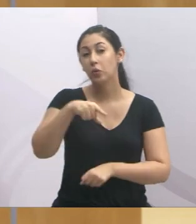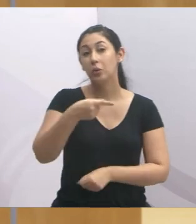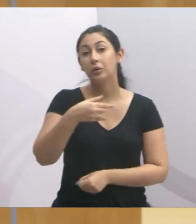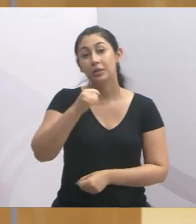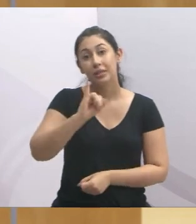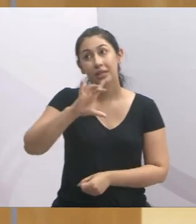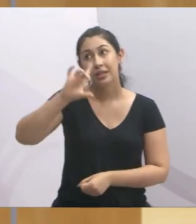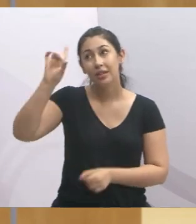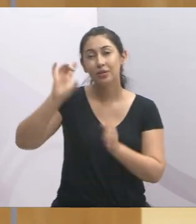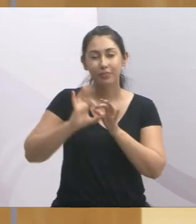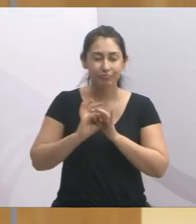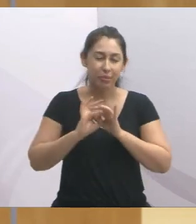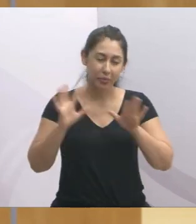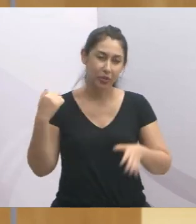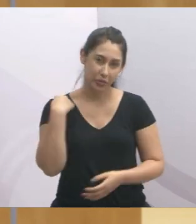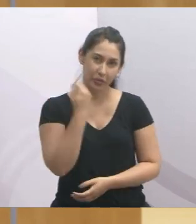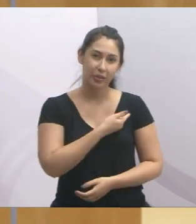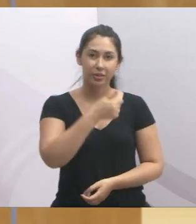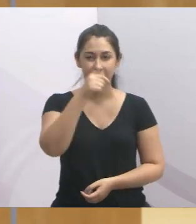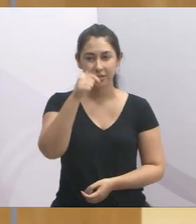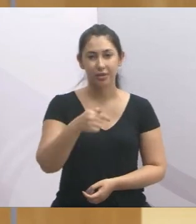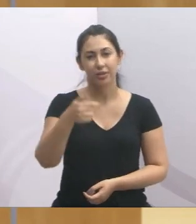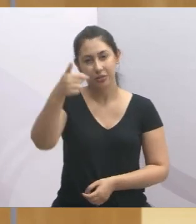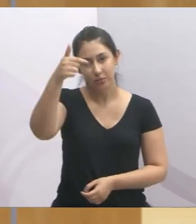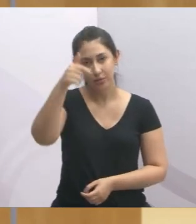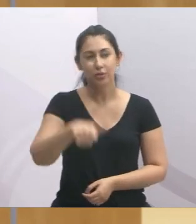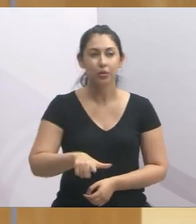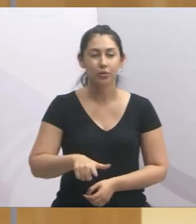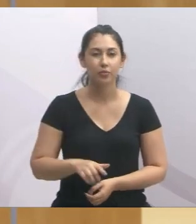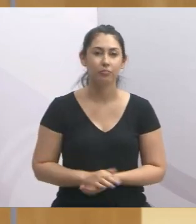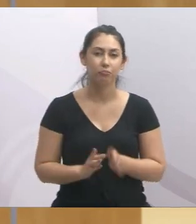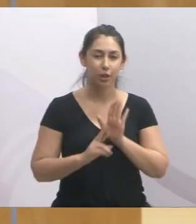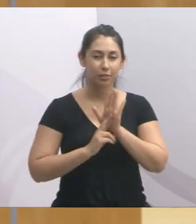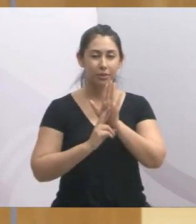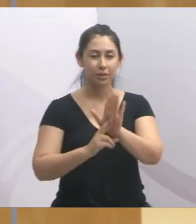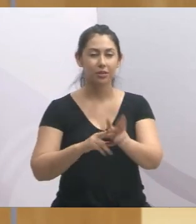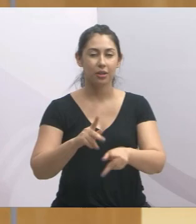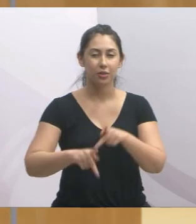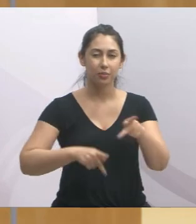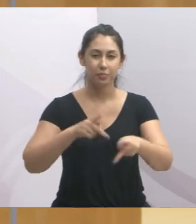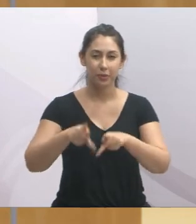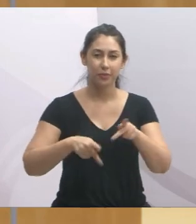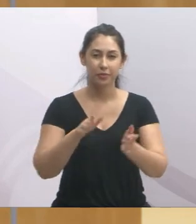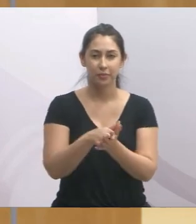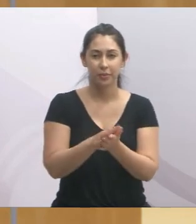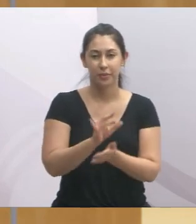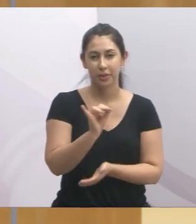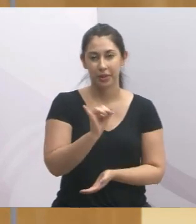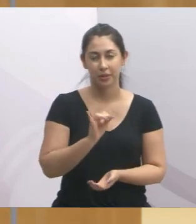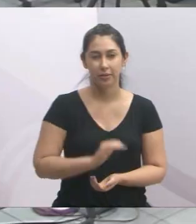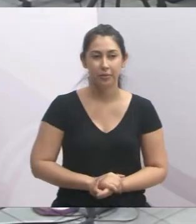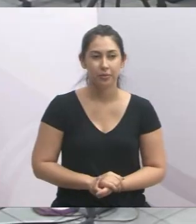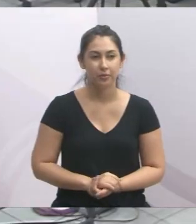quiser e Deus permitir, aqui estaremos novamente na tribuna para falar em nome do povo e da população da nossa cidade.